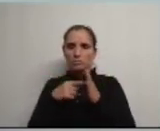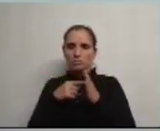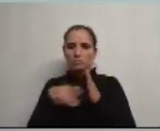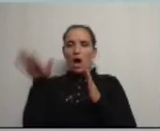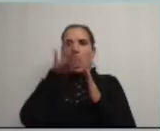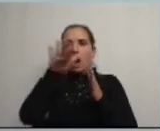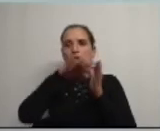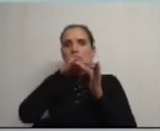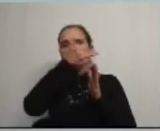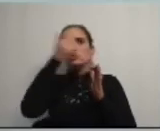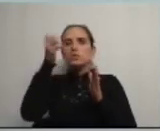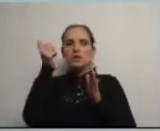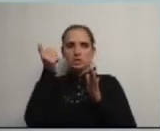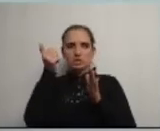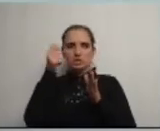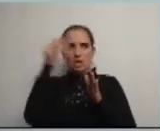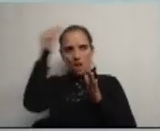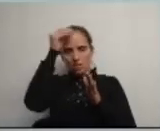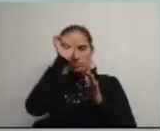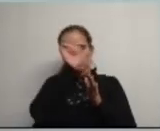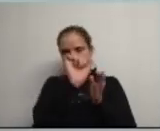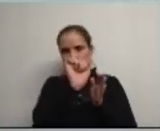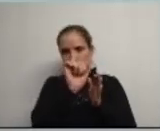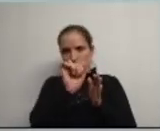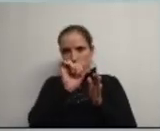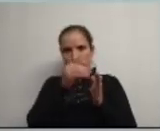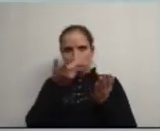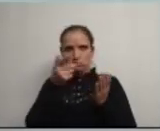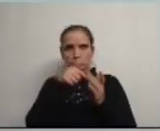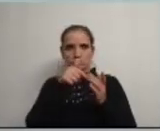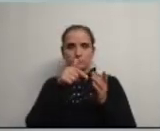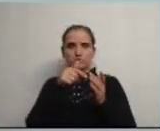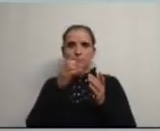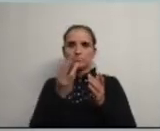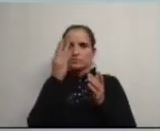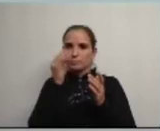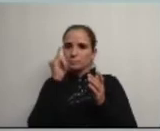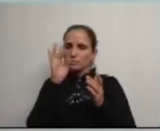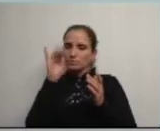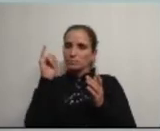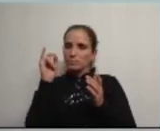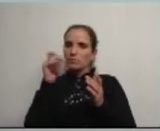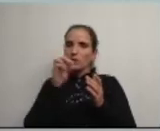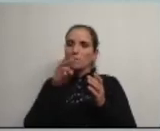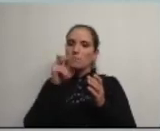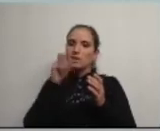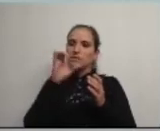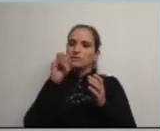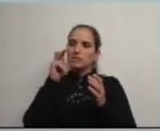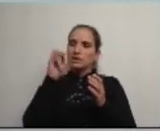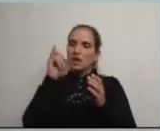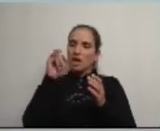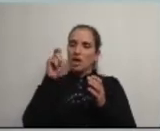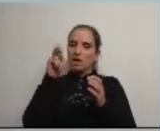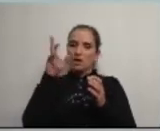rurais em 2015 devo referir também que relativamente ao sistema Wi-Fi e Maceira da Alcoba o mesmo só funciona